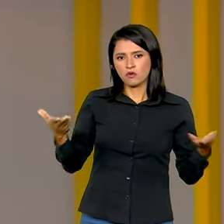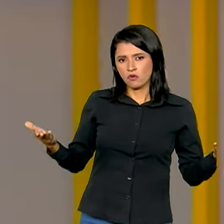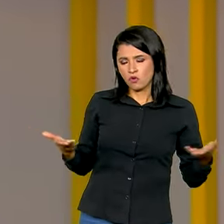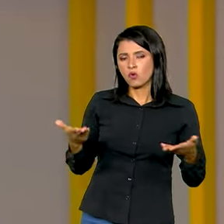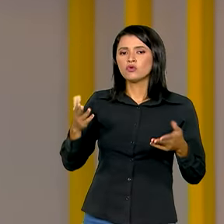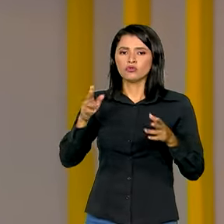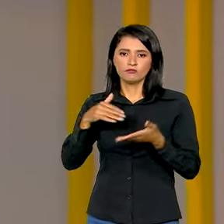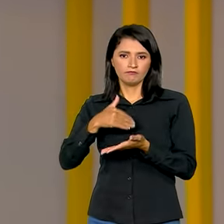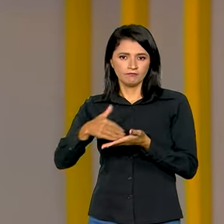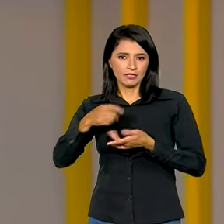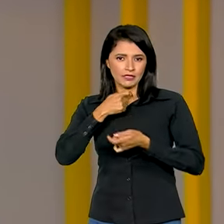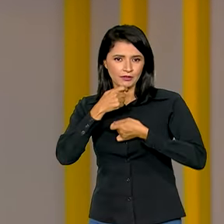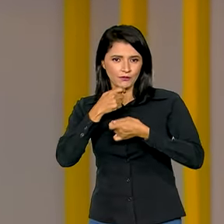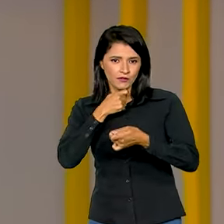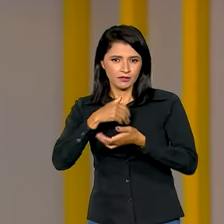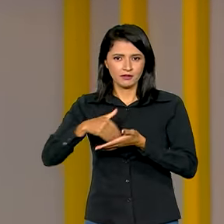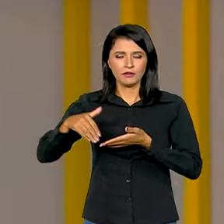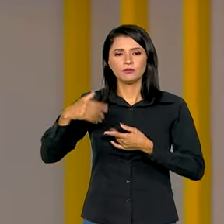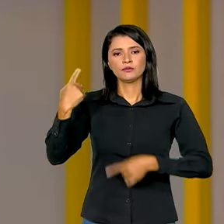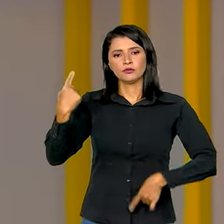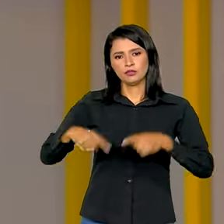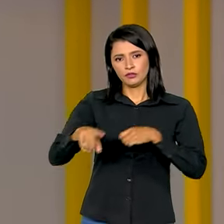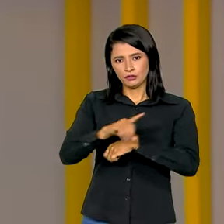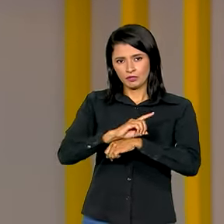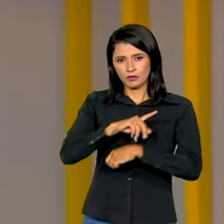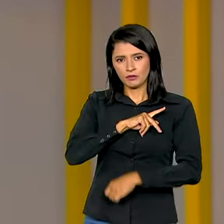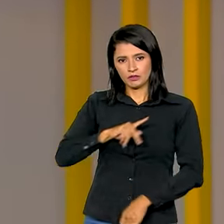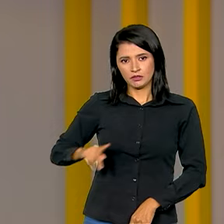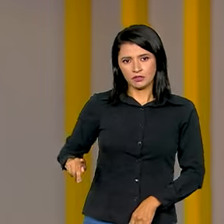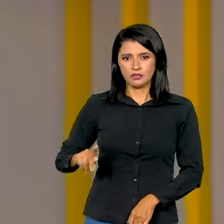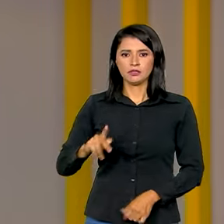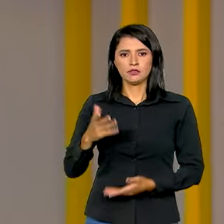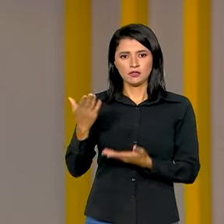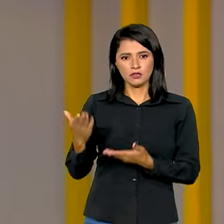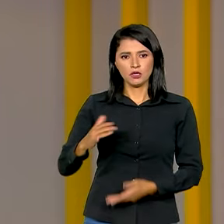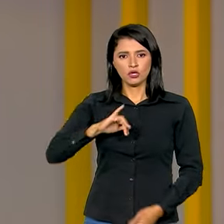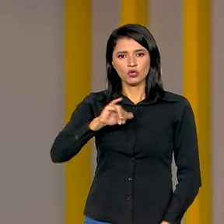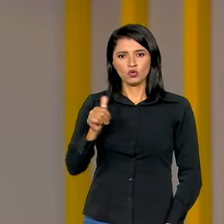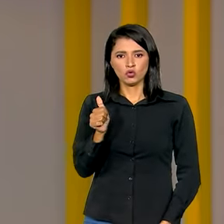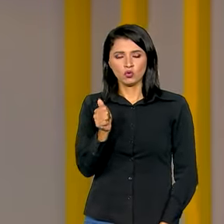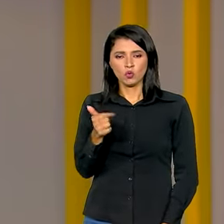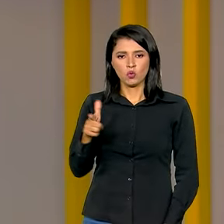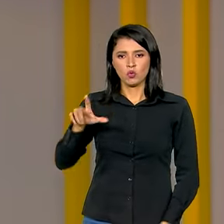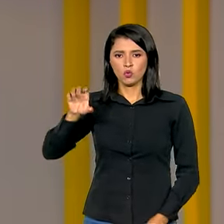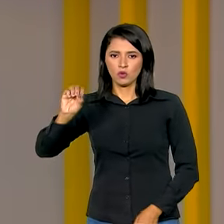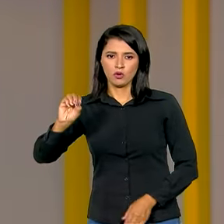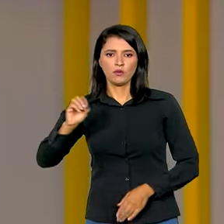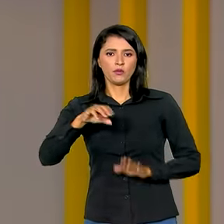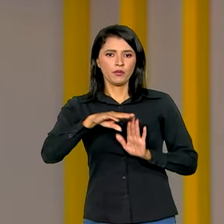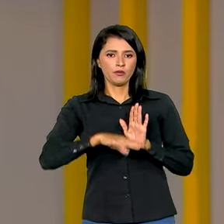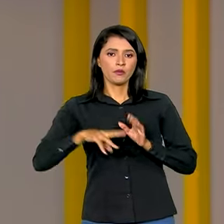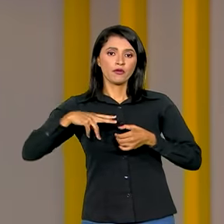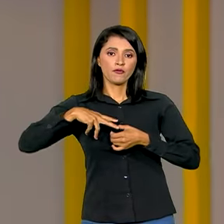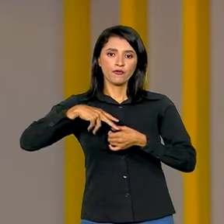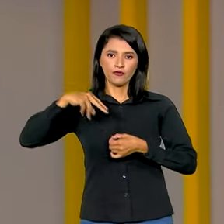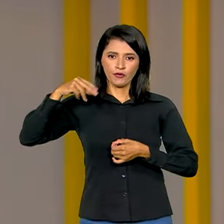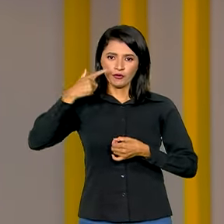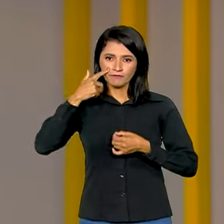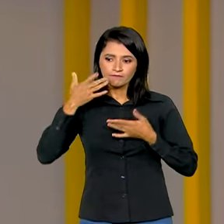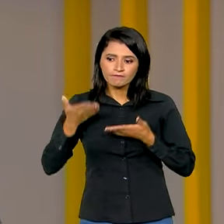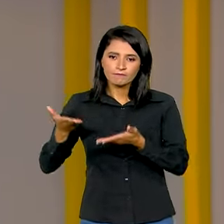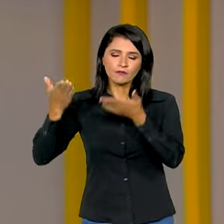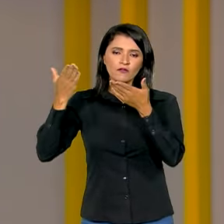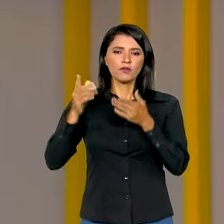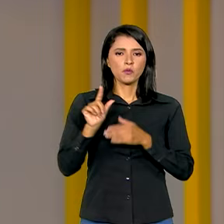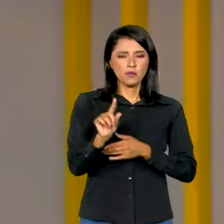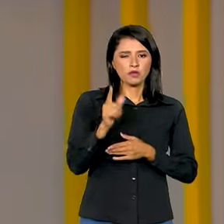entrevista do secretário de Políticas Digitais da Presidência da República, João Branche, ao programa A Voz do Brasil. Vamos ver aí um